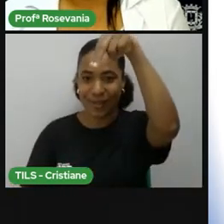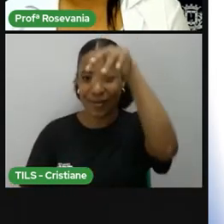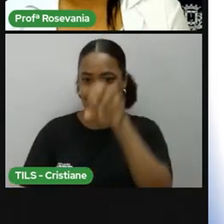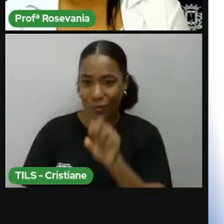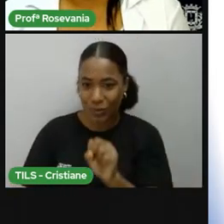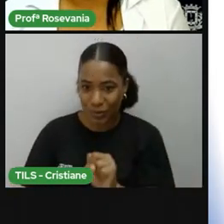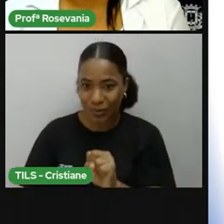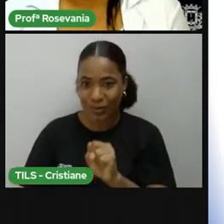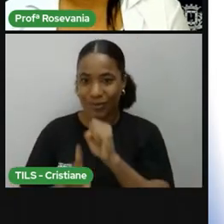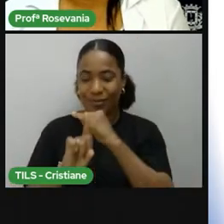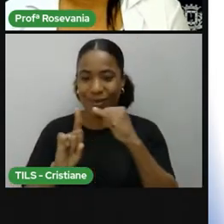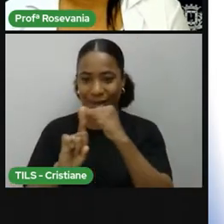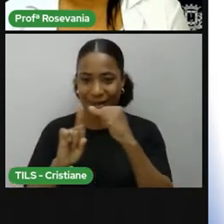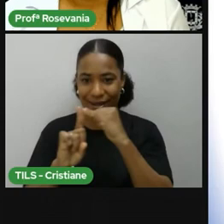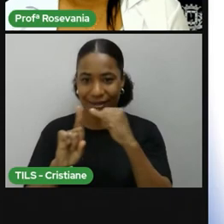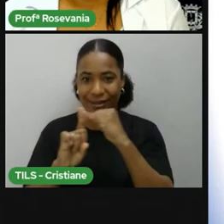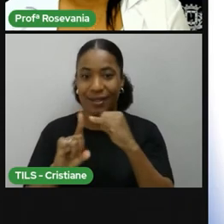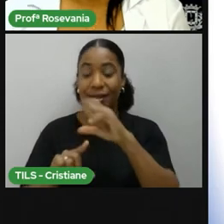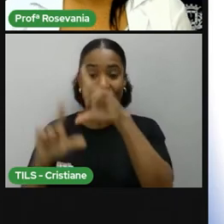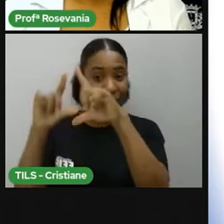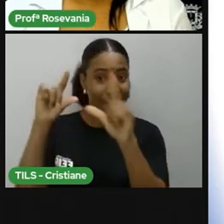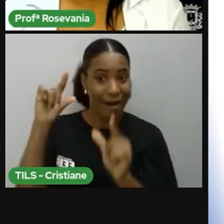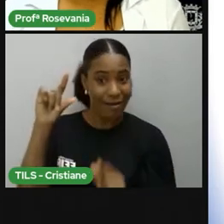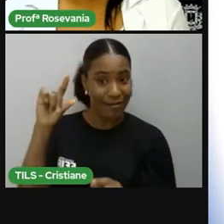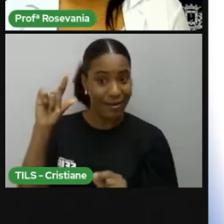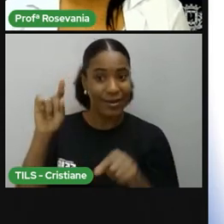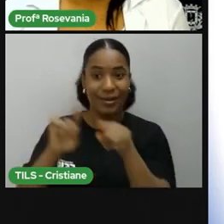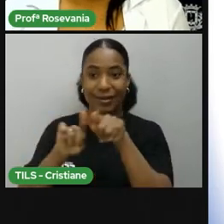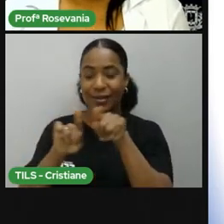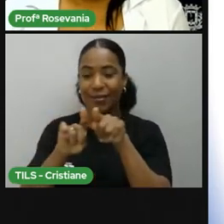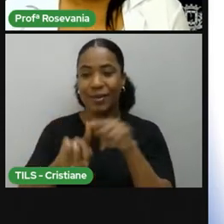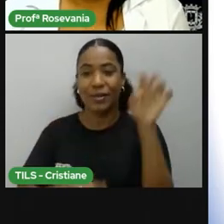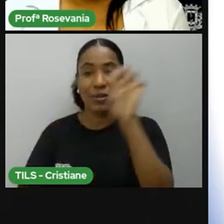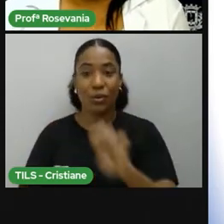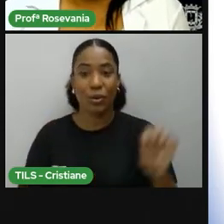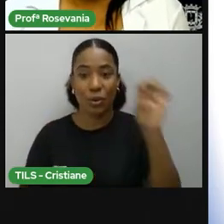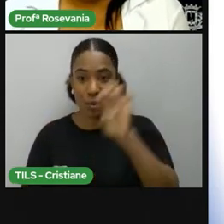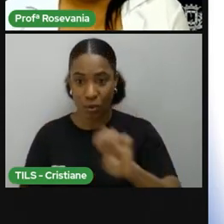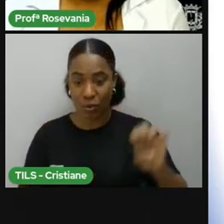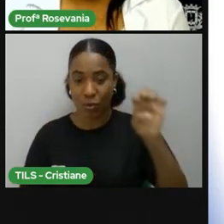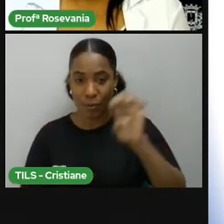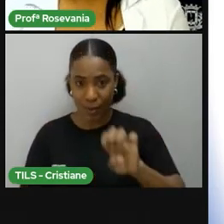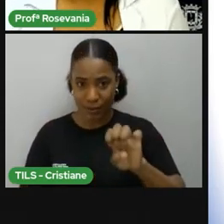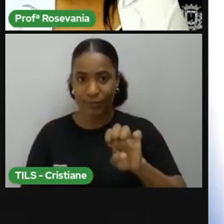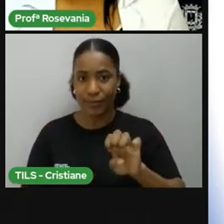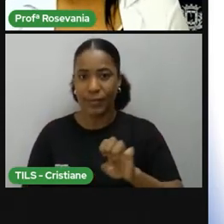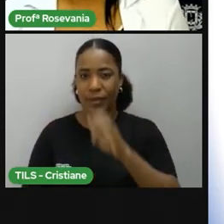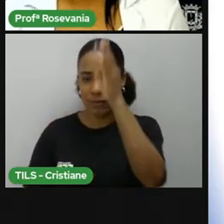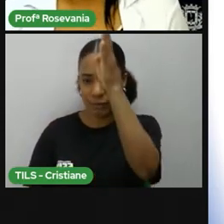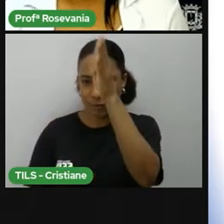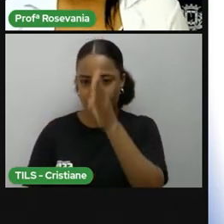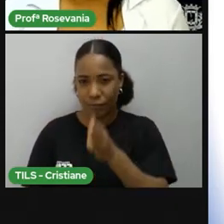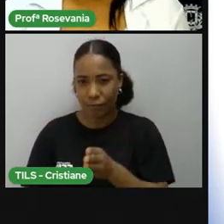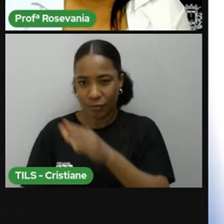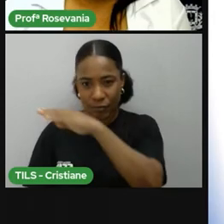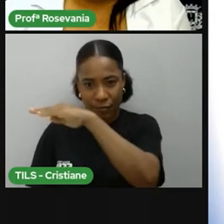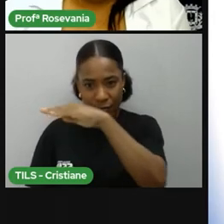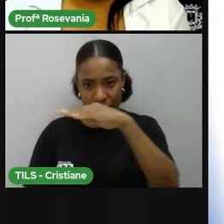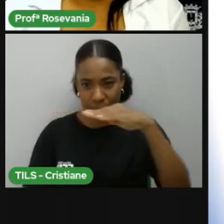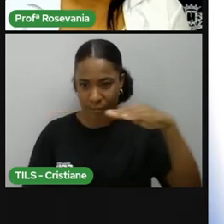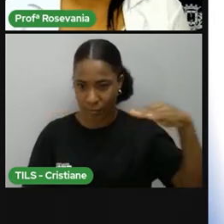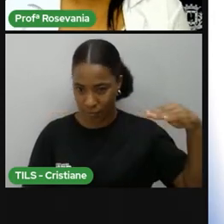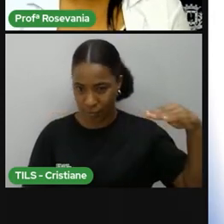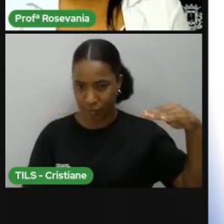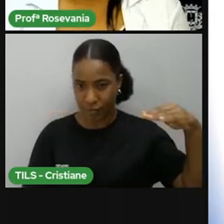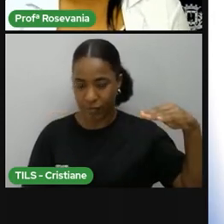do Sul e também um pedaço da África e da Europa. Esse pedaço aqui, todinho, eu vou dizer com relação